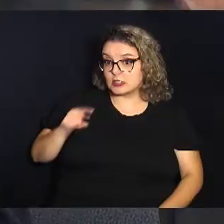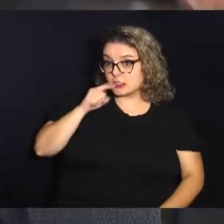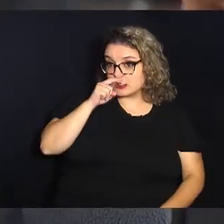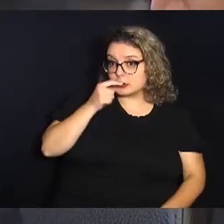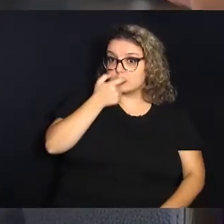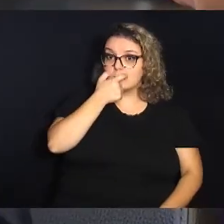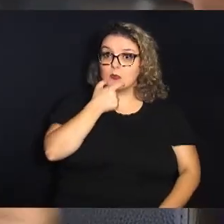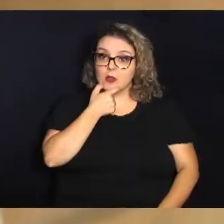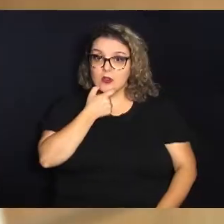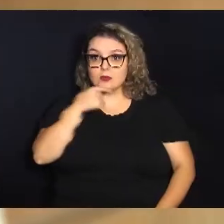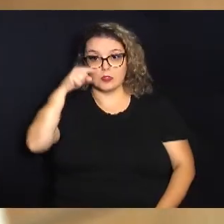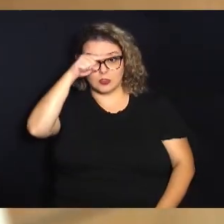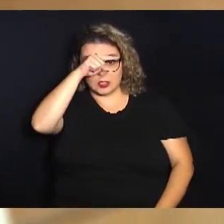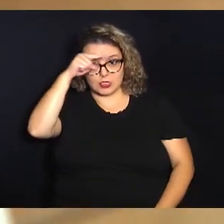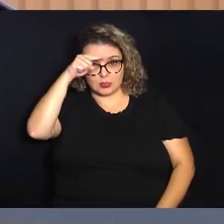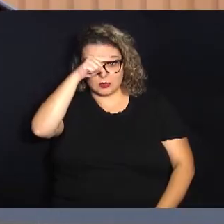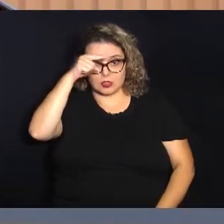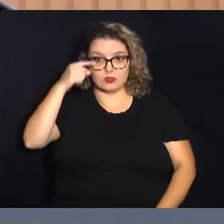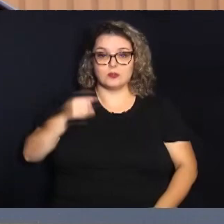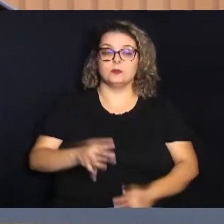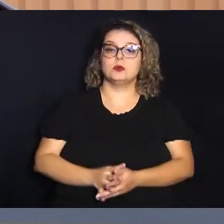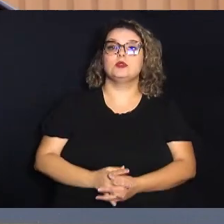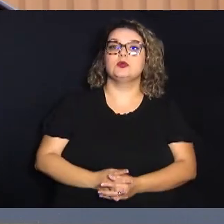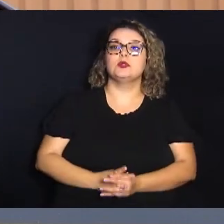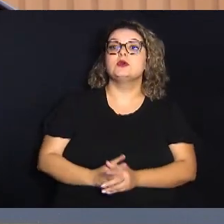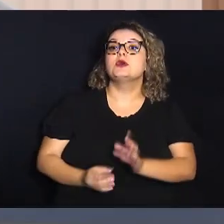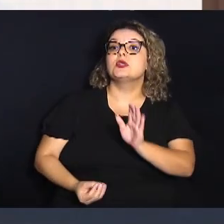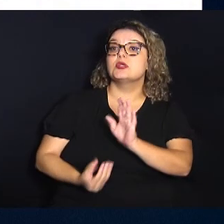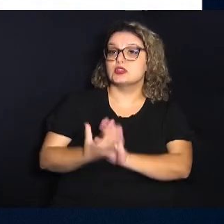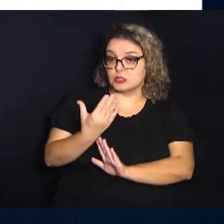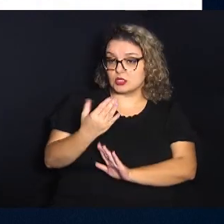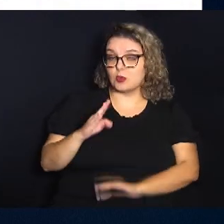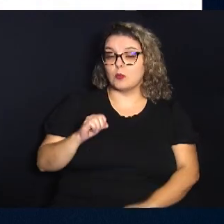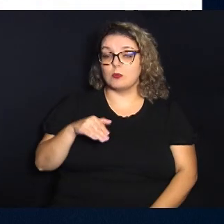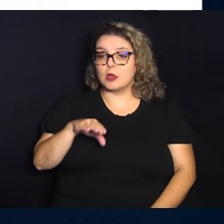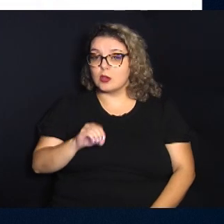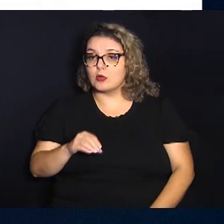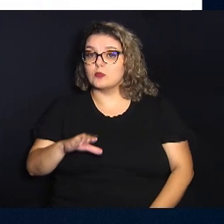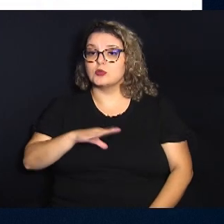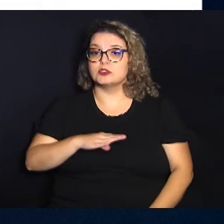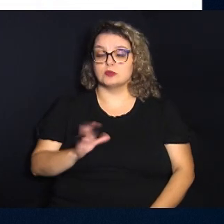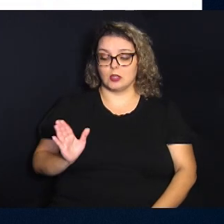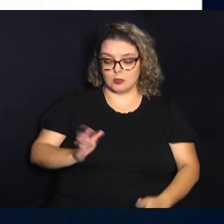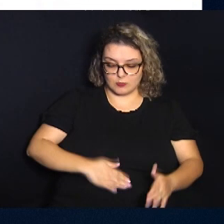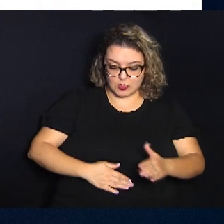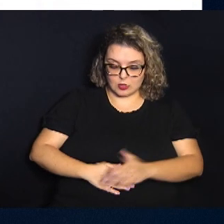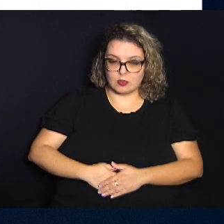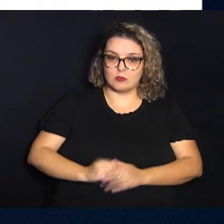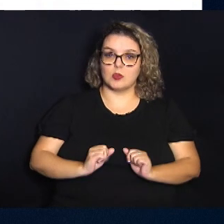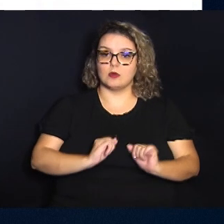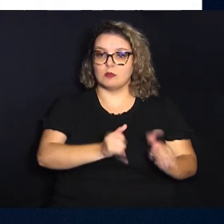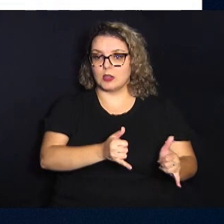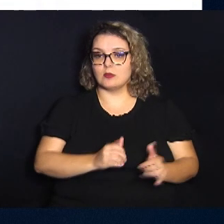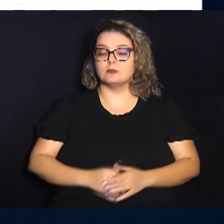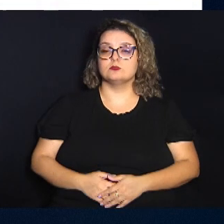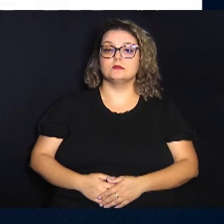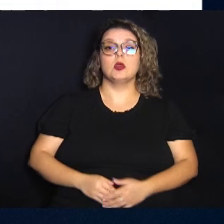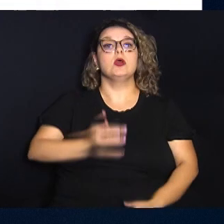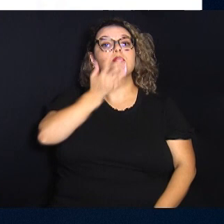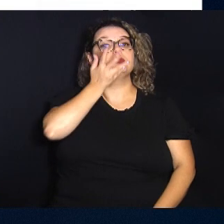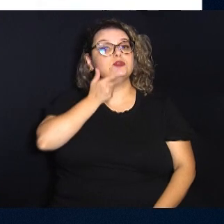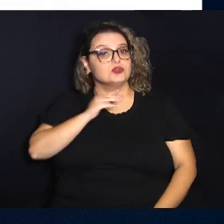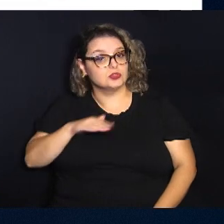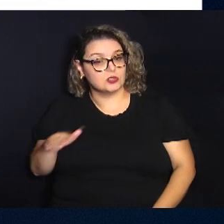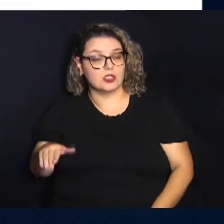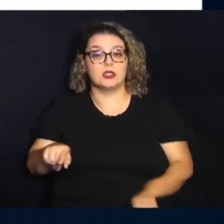Diego, Zé Carlos, Marrom Cunha e Felipe Marquesi que institui o Banco Municipal de Fraudas Descartáveis,